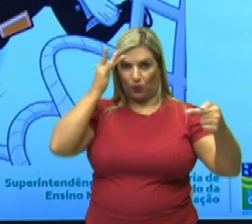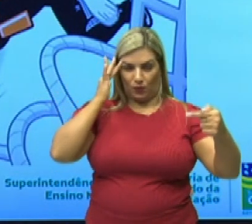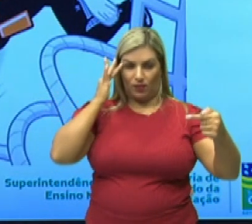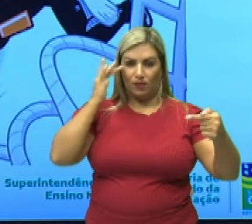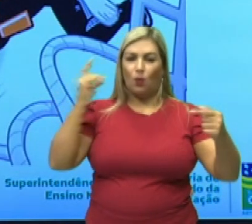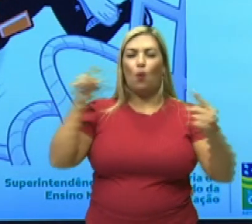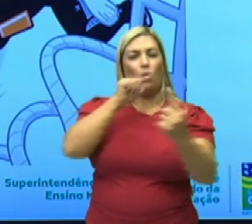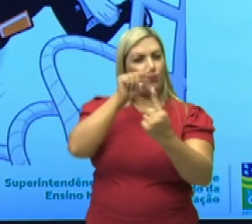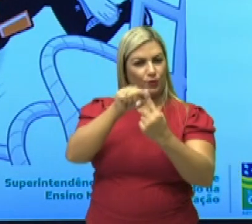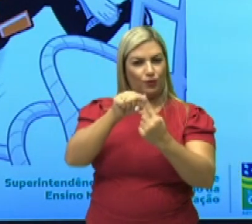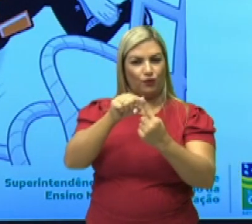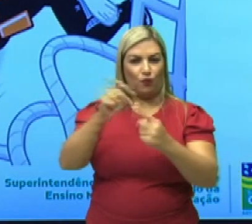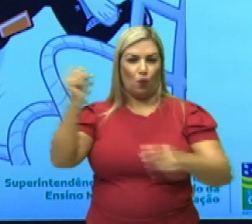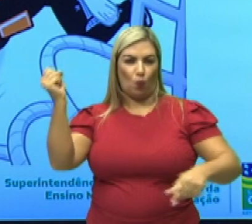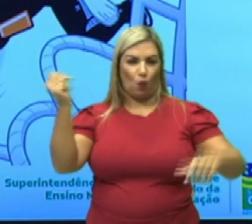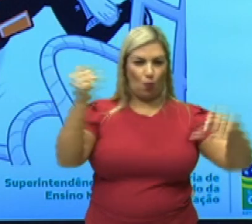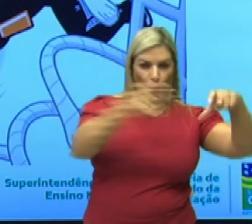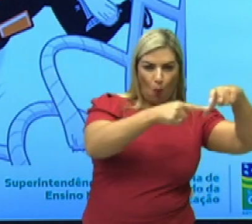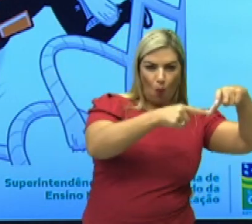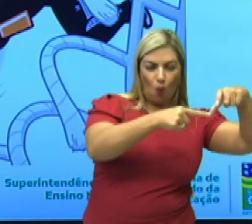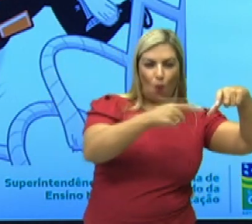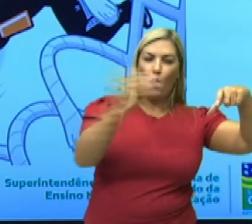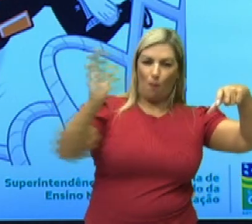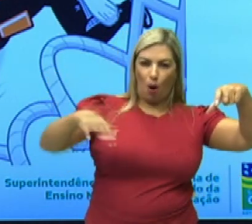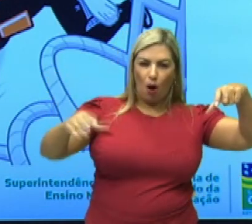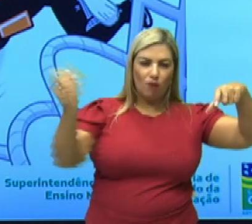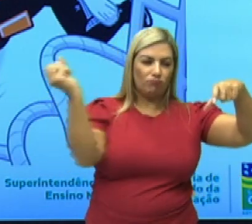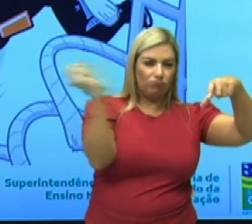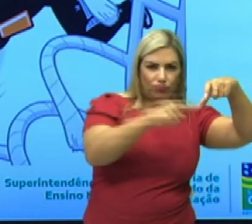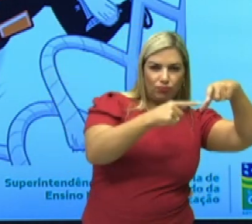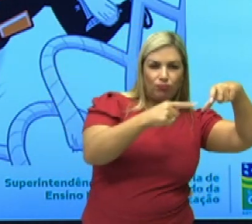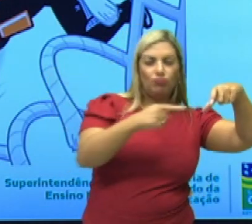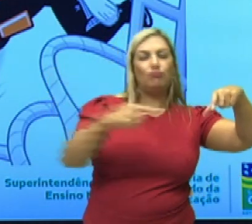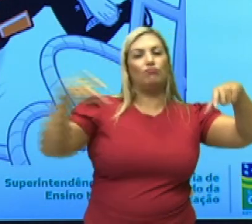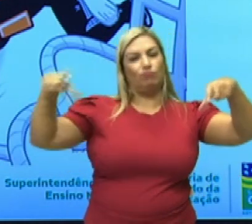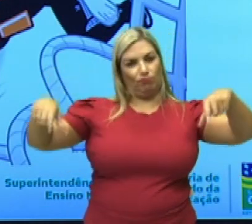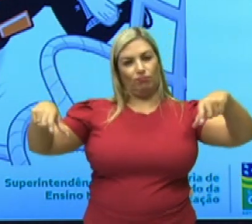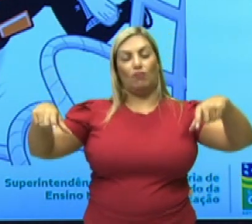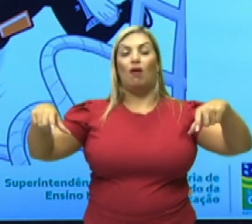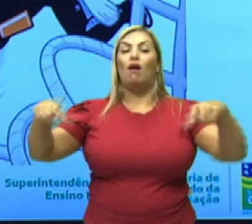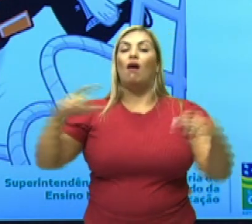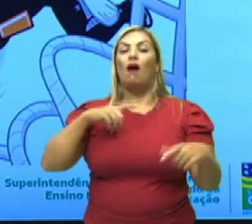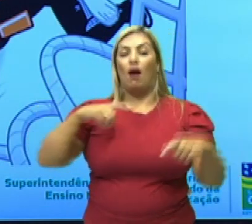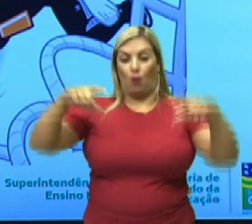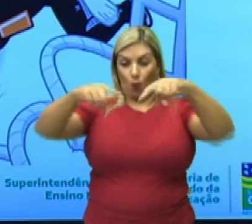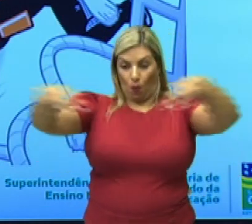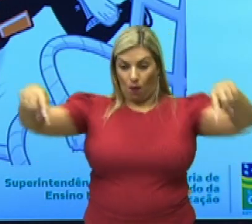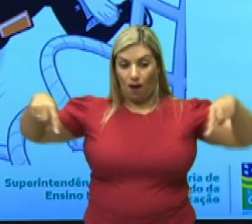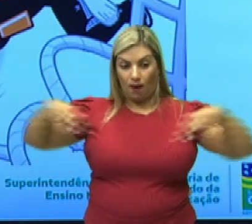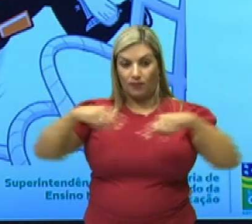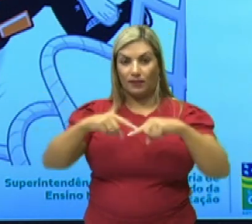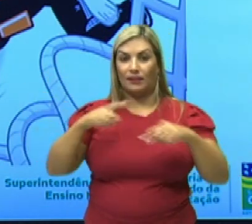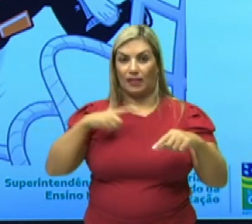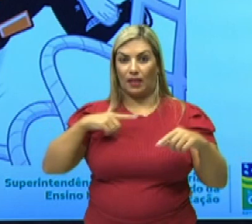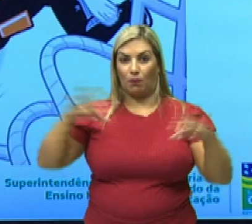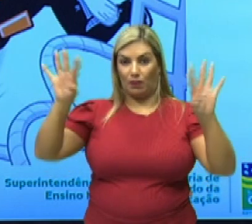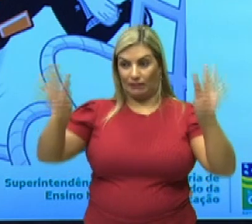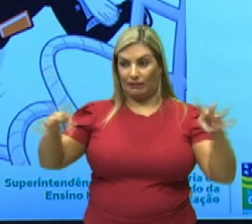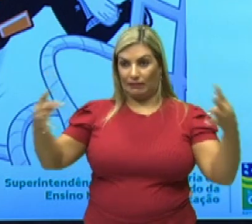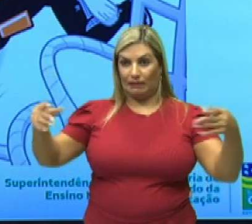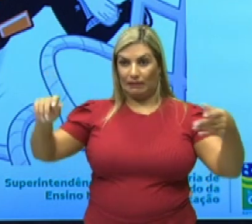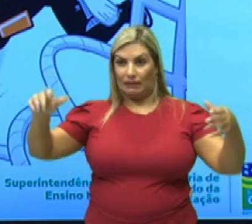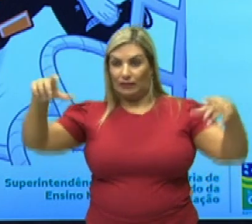objetivo de que a bola alcance o gol adversário, a quadra tem uma trava em cada extremidade,